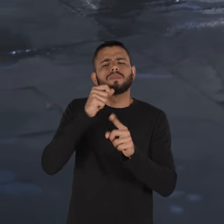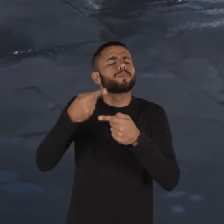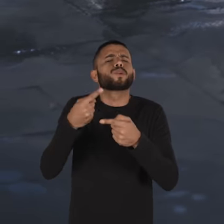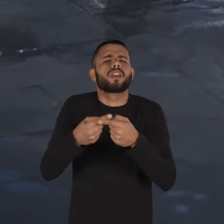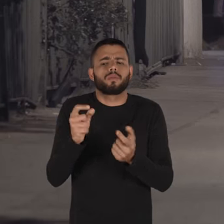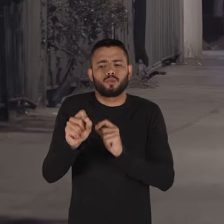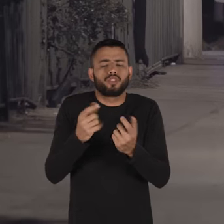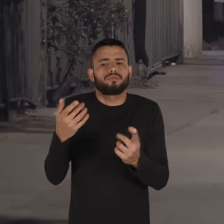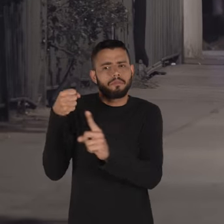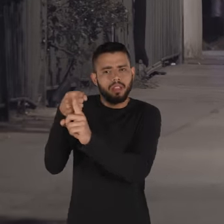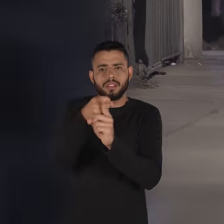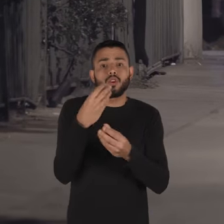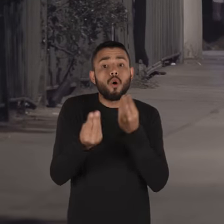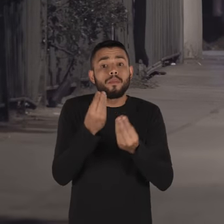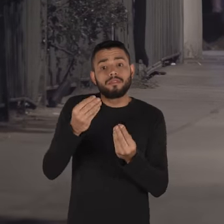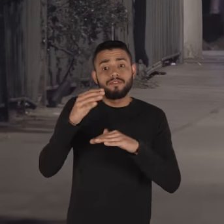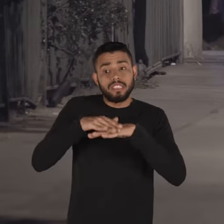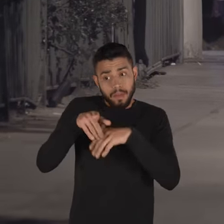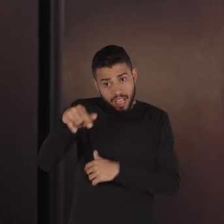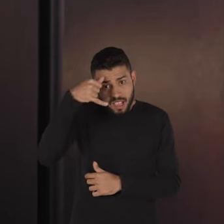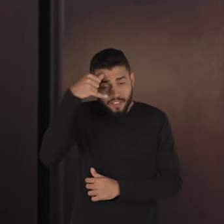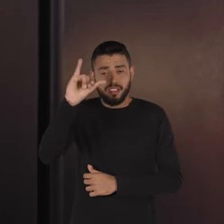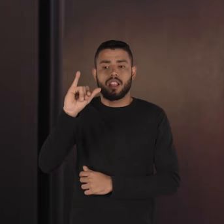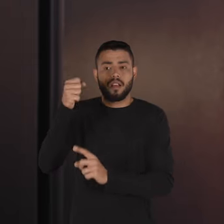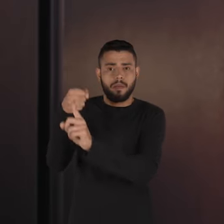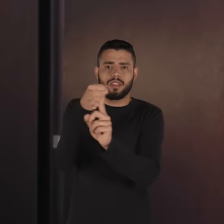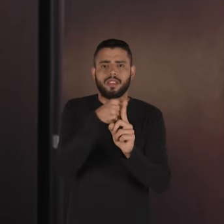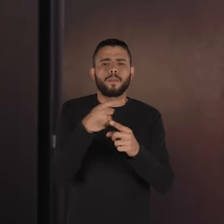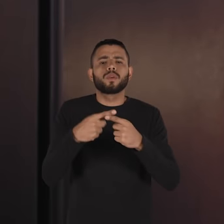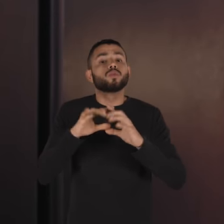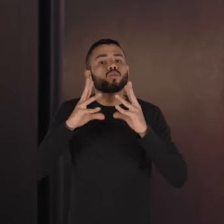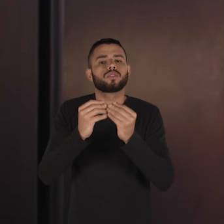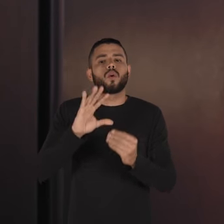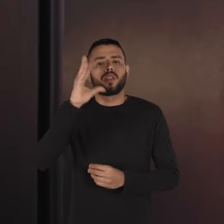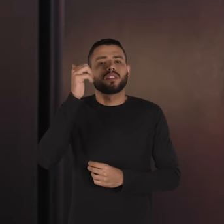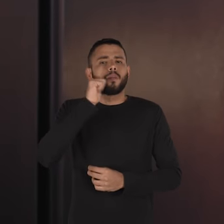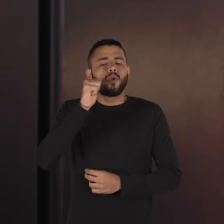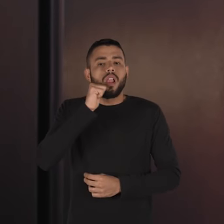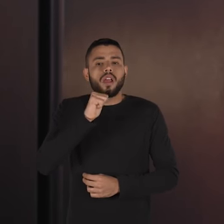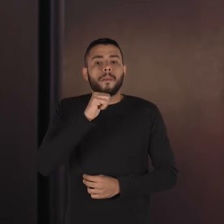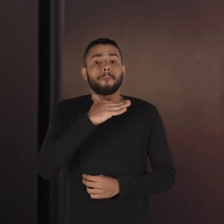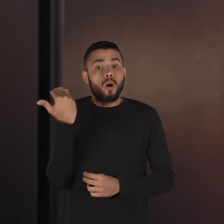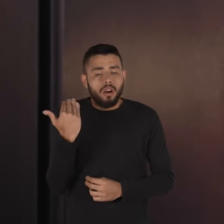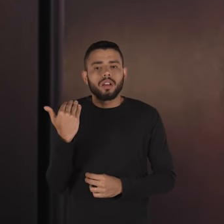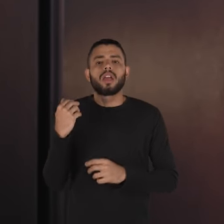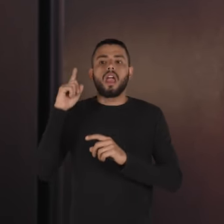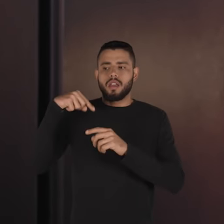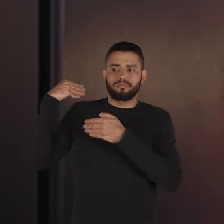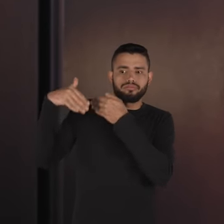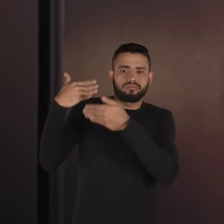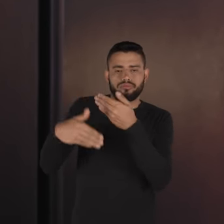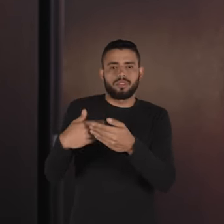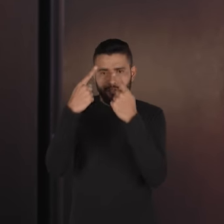está agredindo essas mulheres como fazer para que ele não agrida mais porque todos os casos de feminicídio vem numa escalada da violência se você